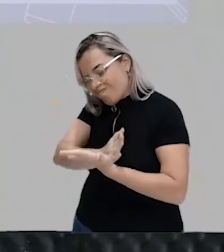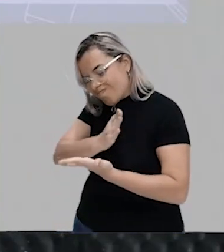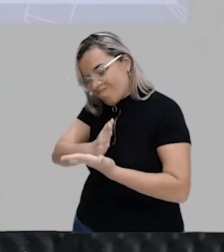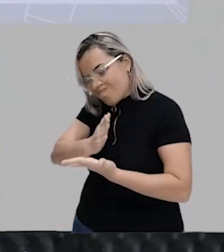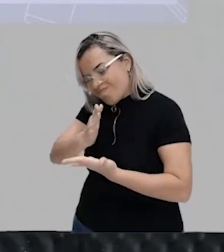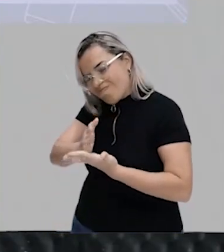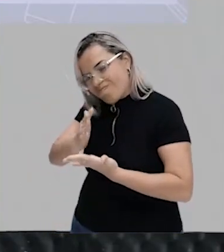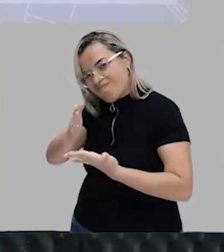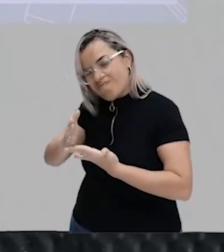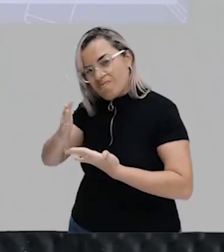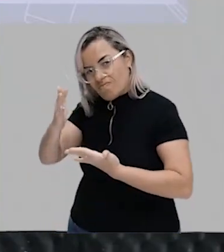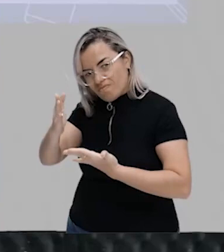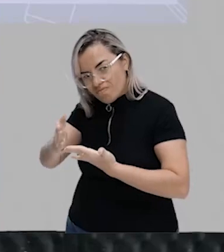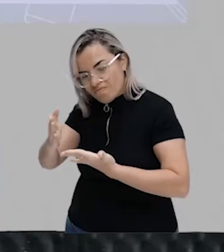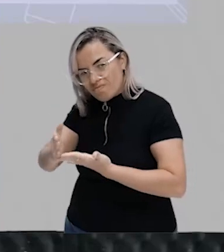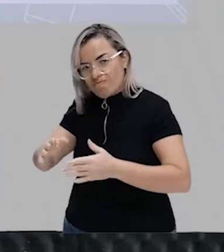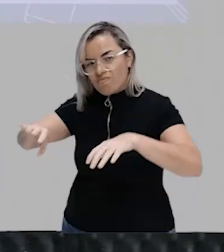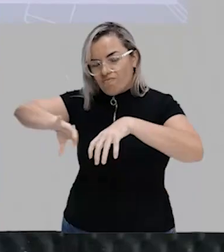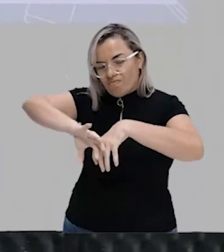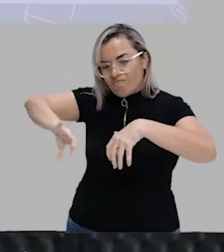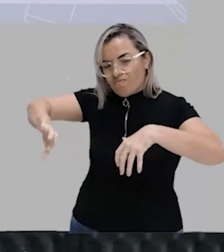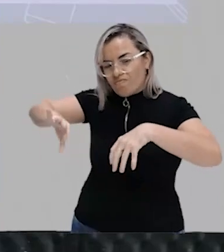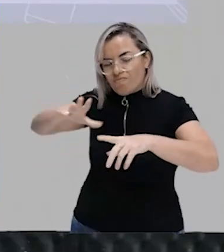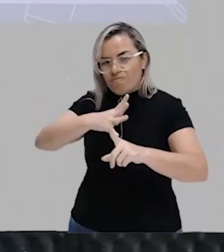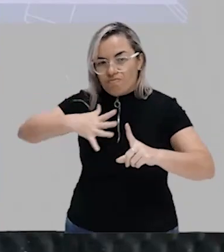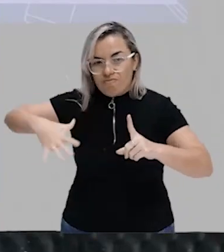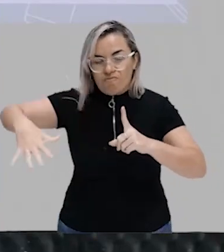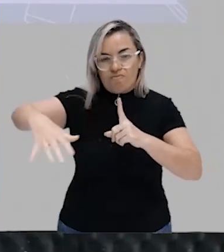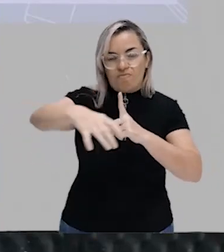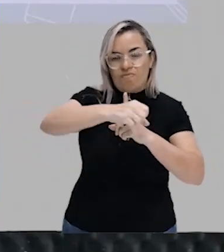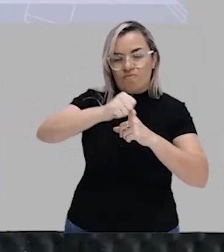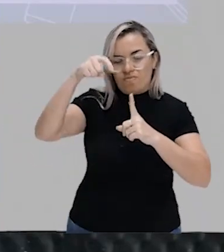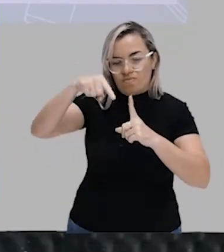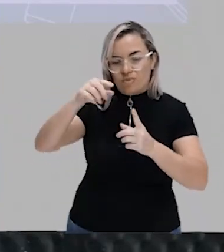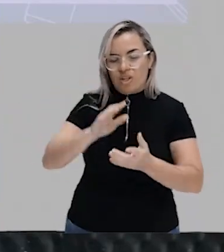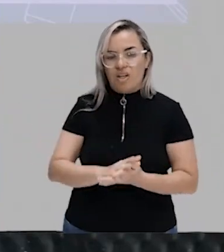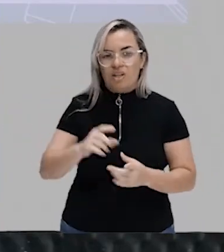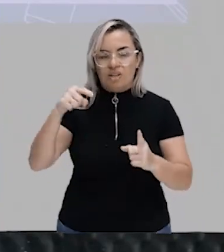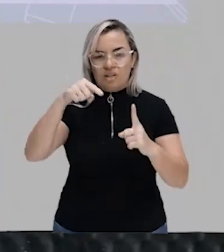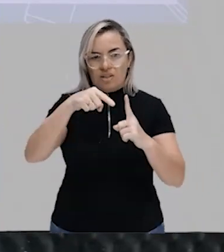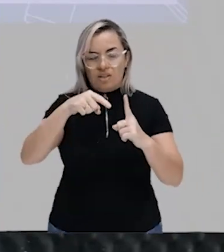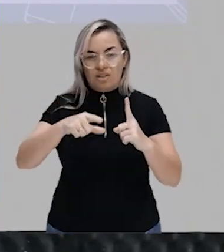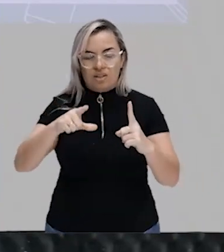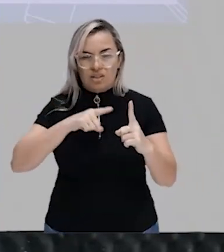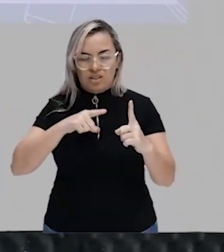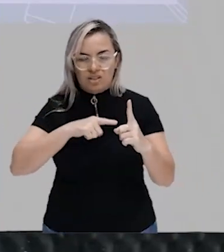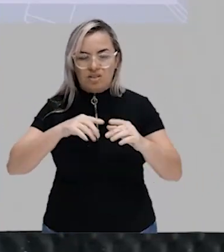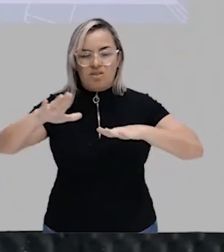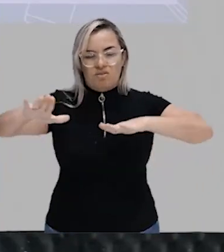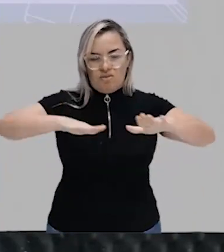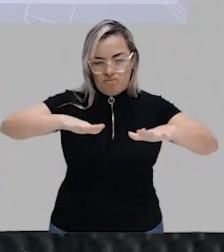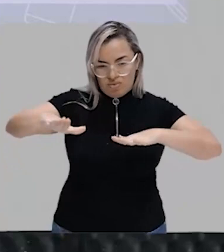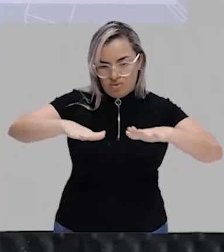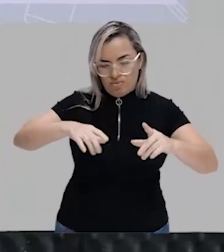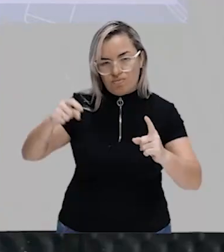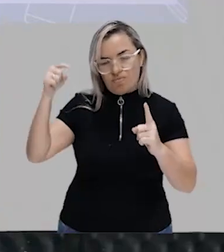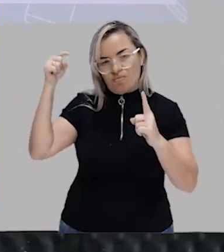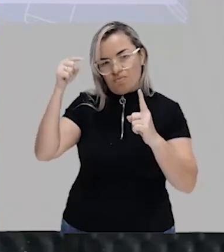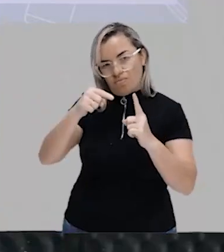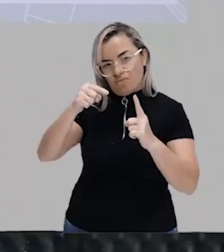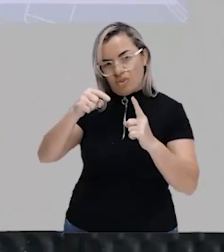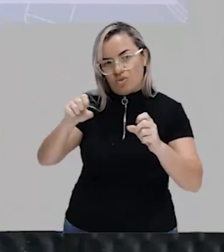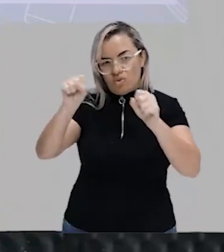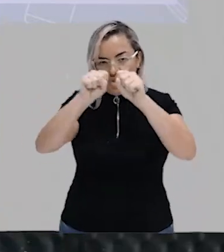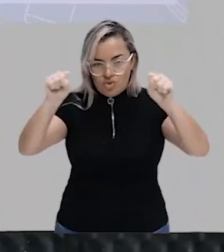estratificação, de divisão das sociedades, a que mais permite mobilidade social essa. O sistema de